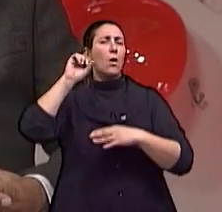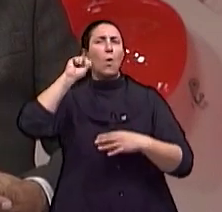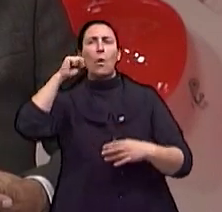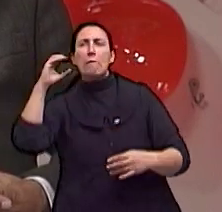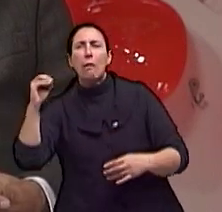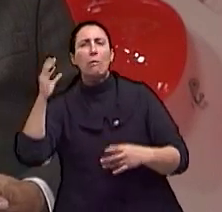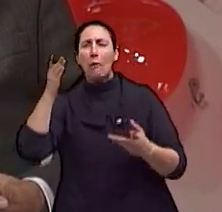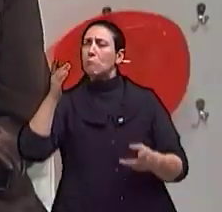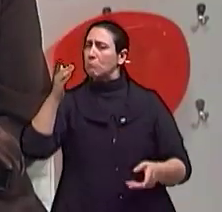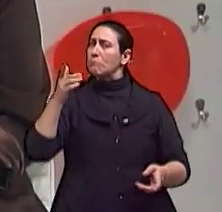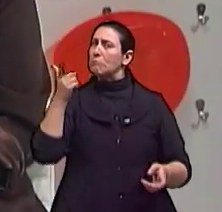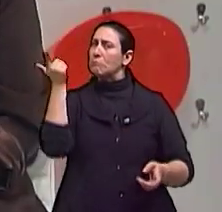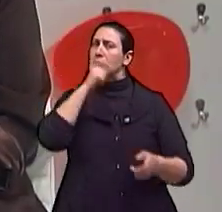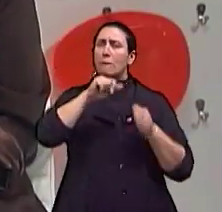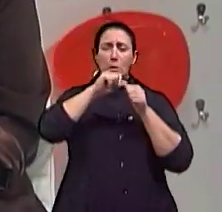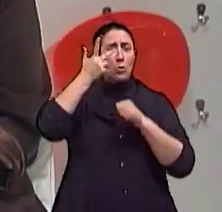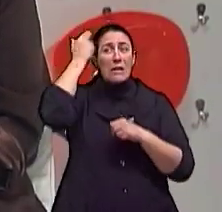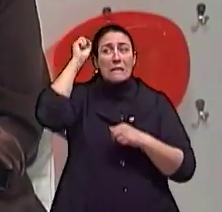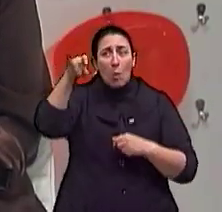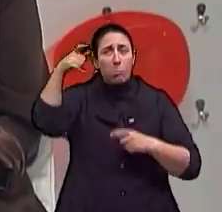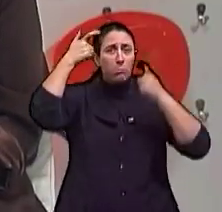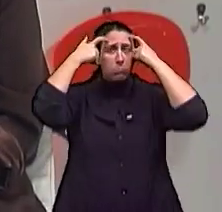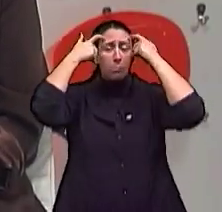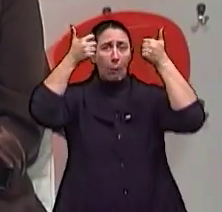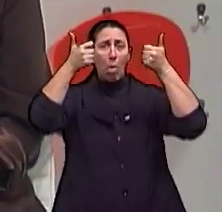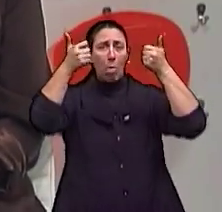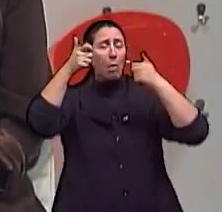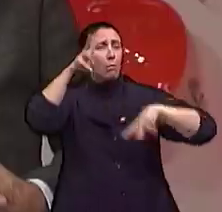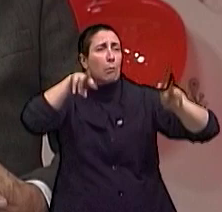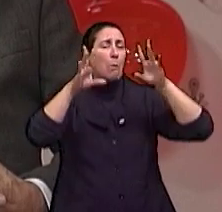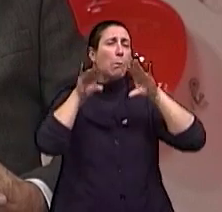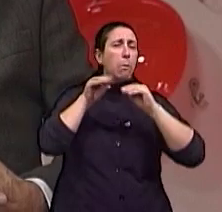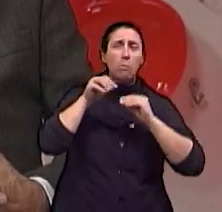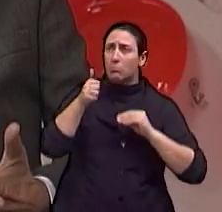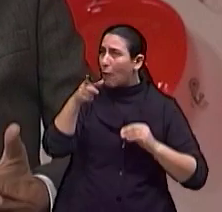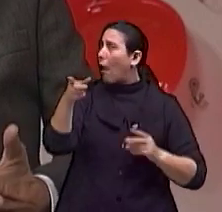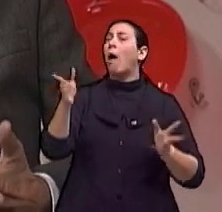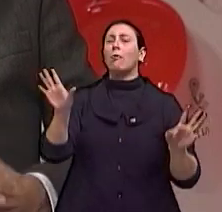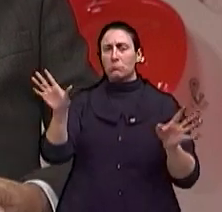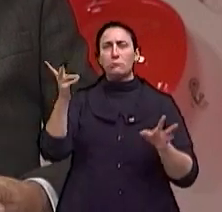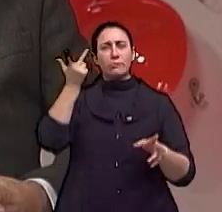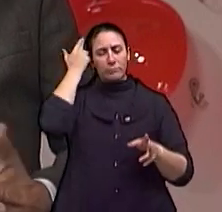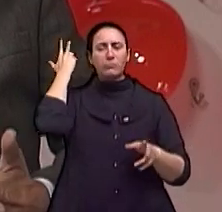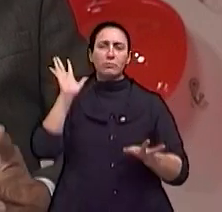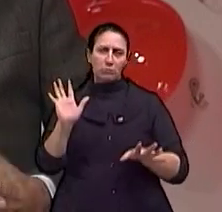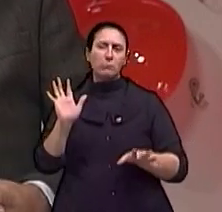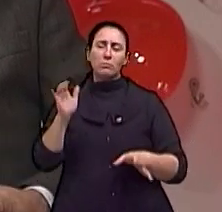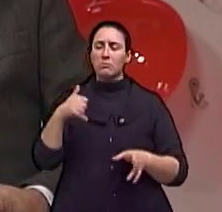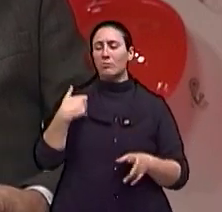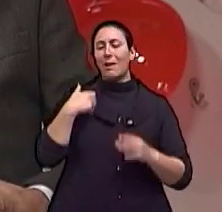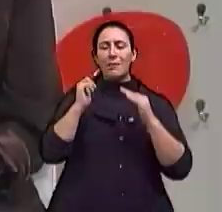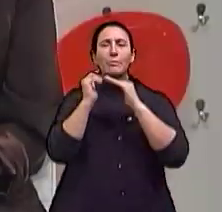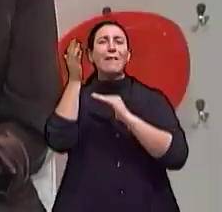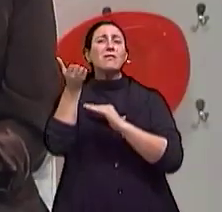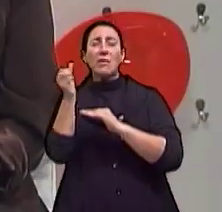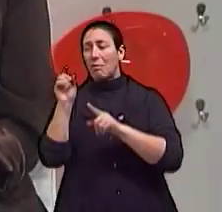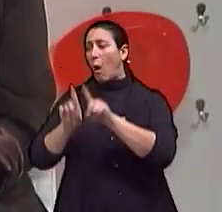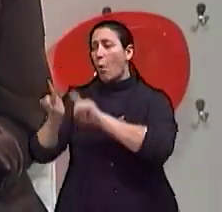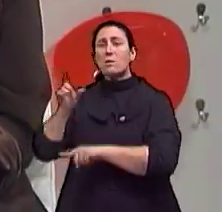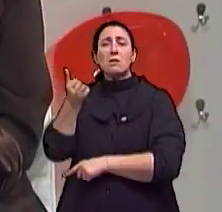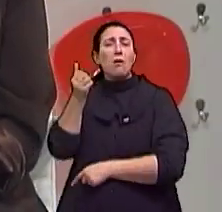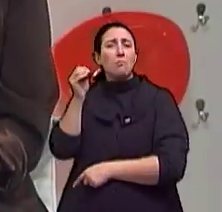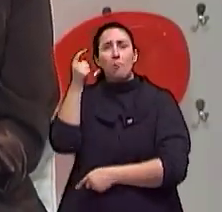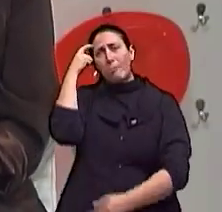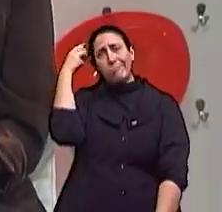estejam bem, né? Claro, o que é diferente da cronológica, né? Diferente da cronológica. Claro, tem pacientes de 80. Tem 60 anos que estão muito mal, né? E que estão muito mal de